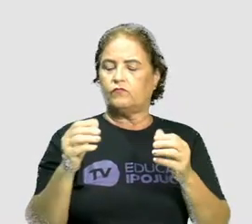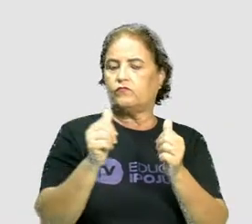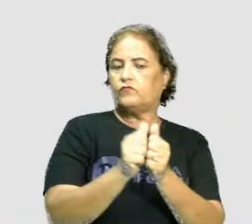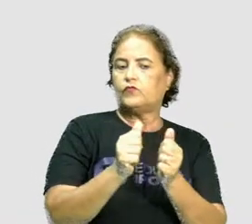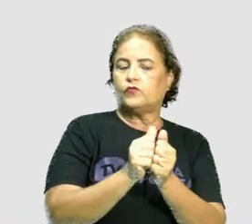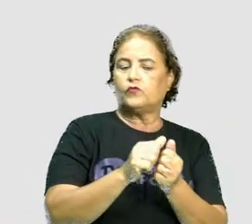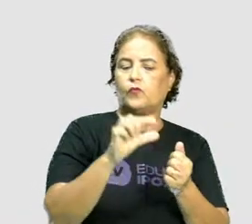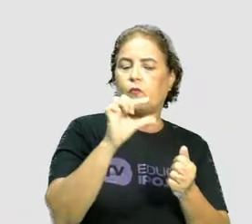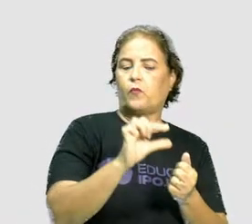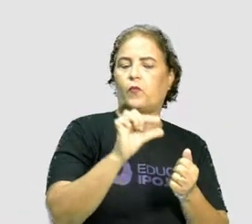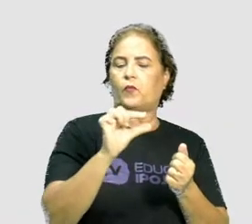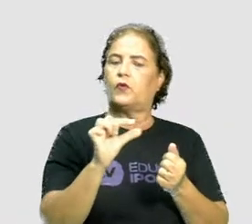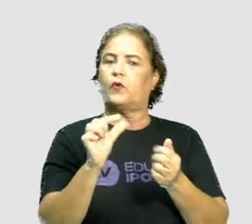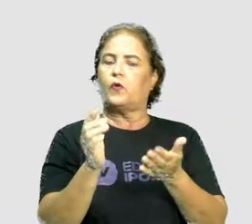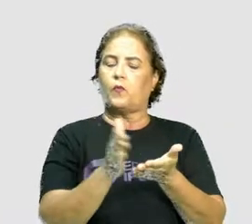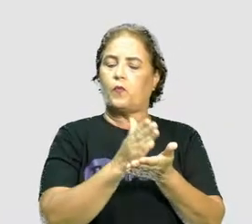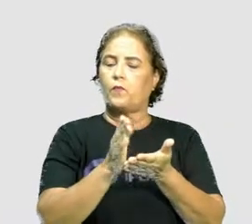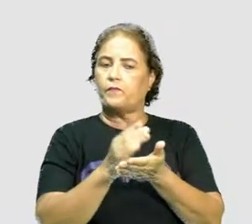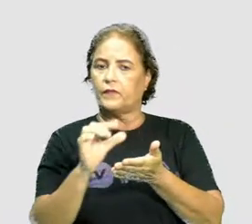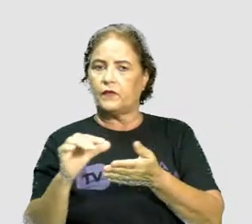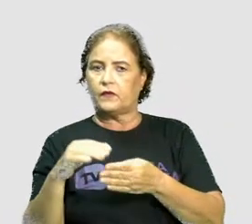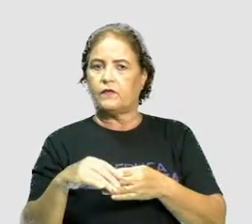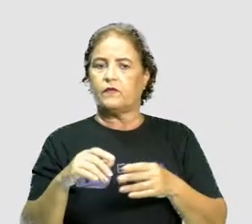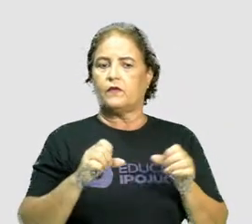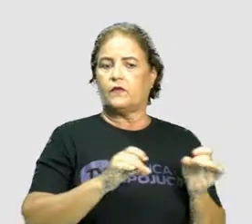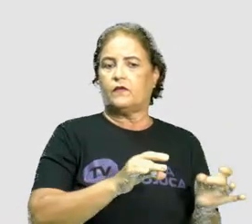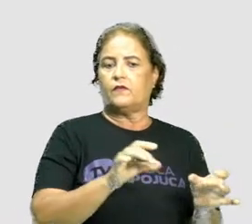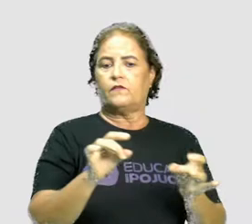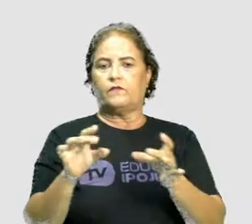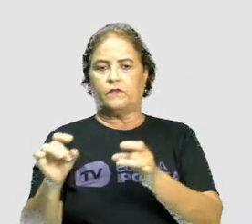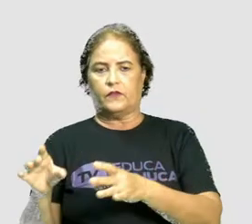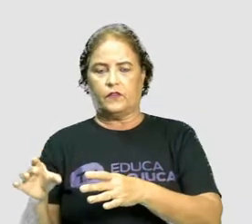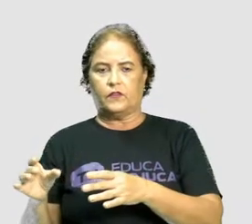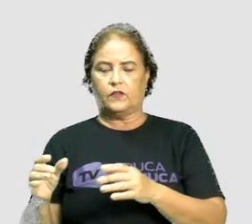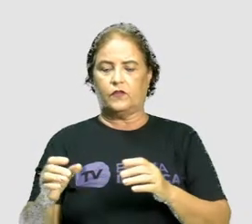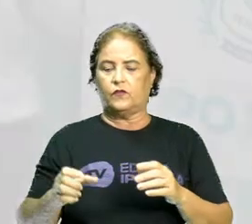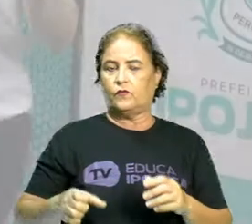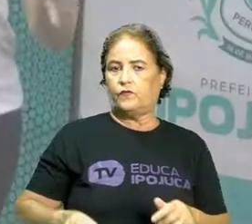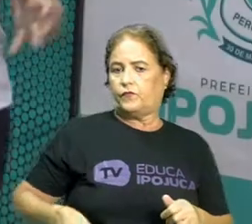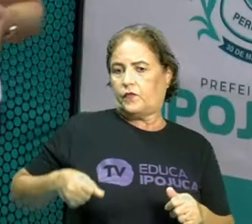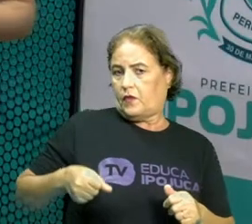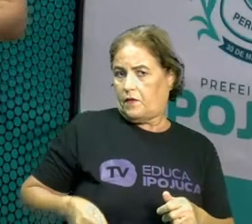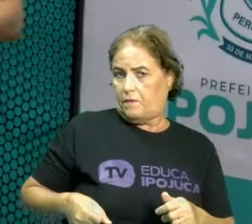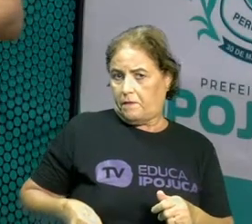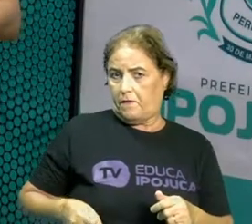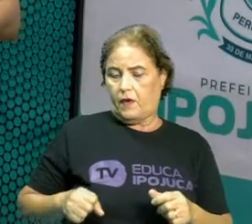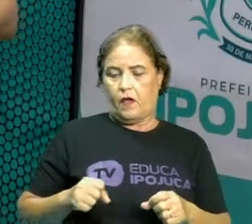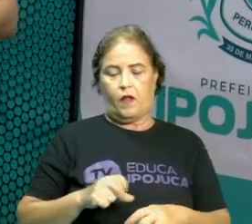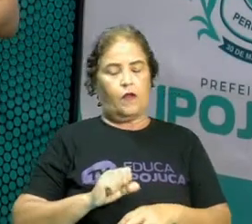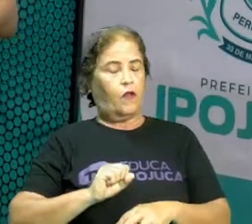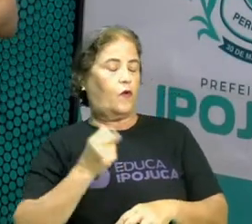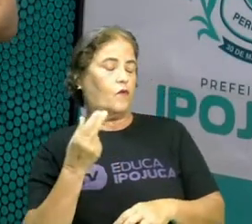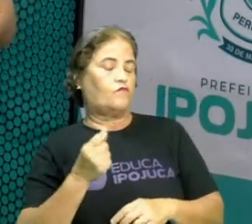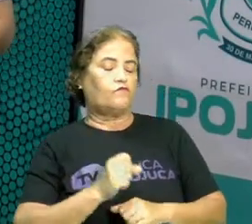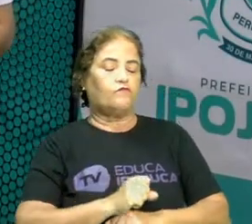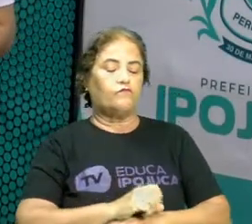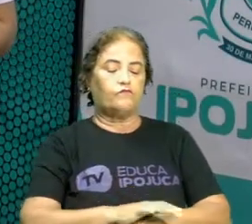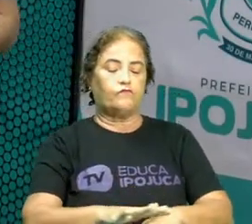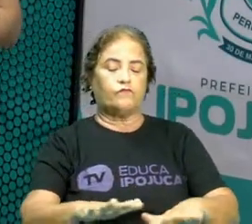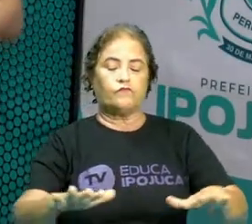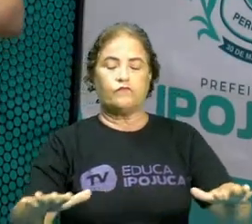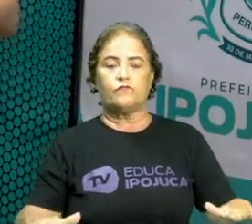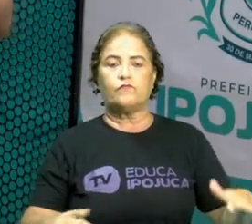né? E livretos que são vendidos em malas ou espalhados em lonas, em feiras